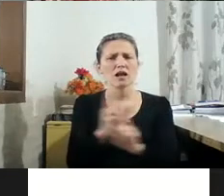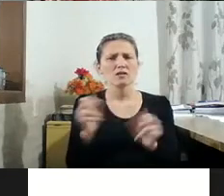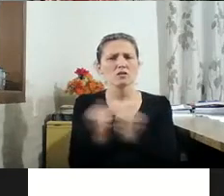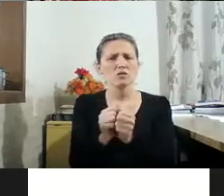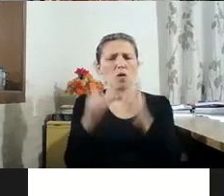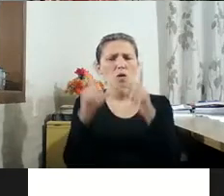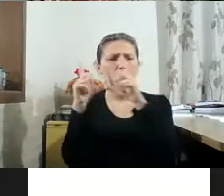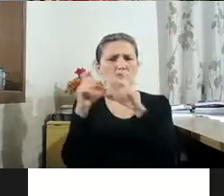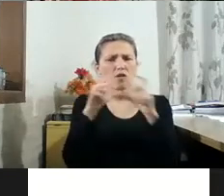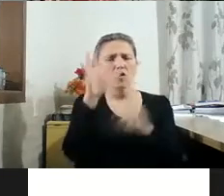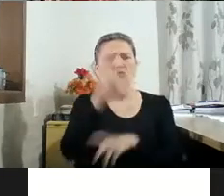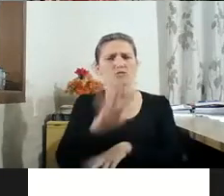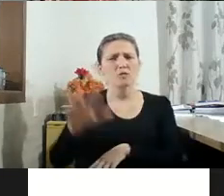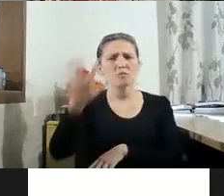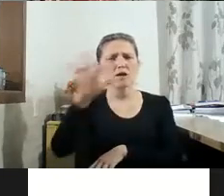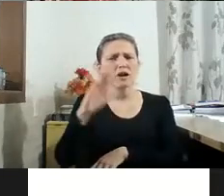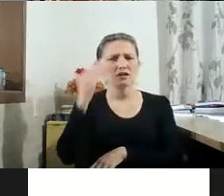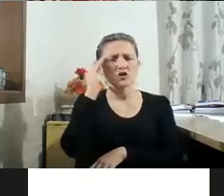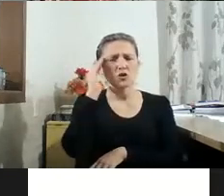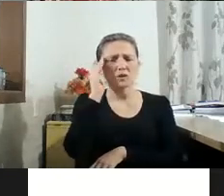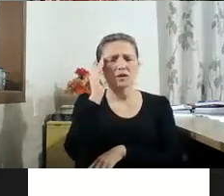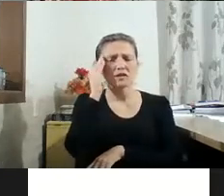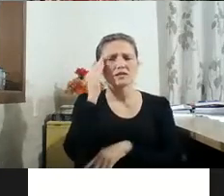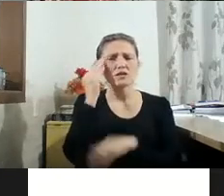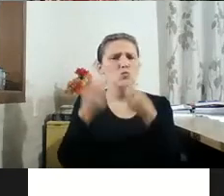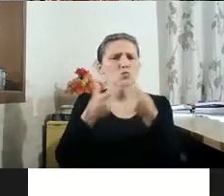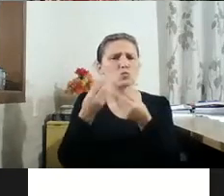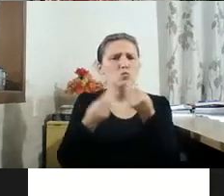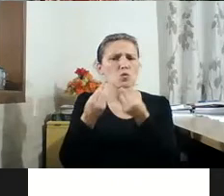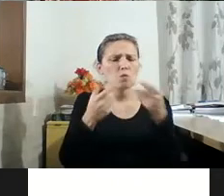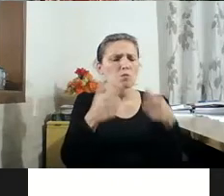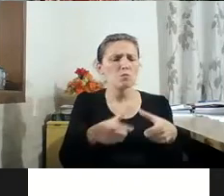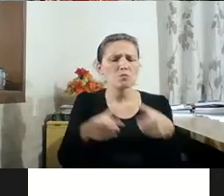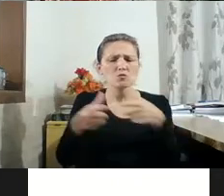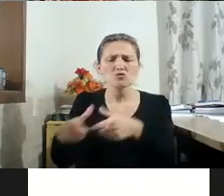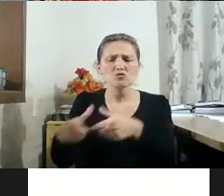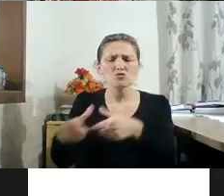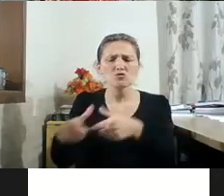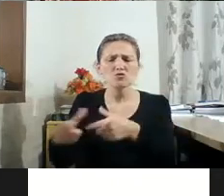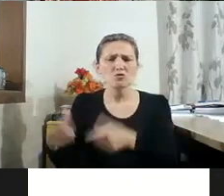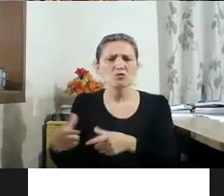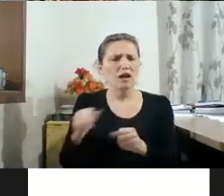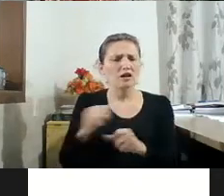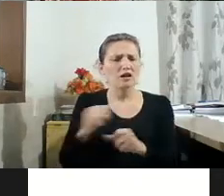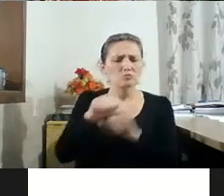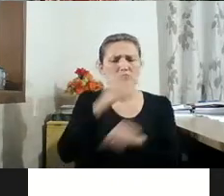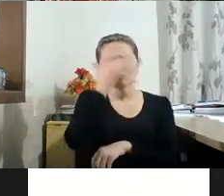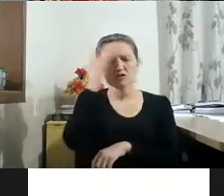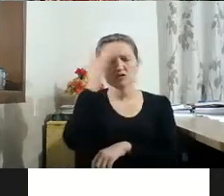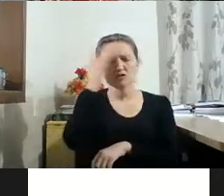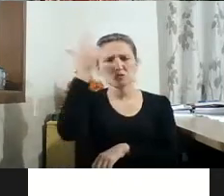fotografia, da sua compreensão do meio como um meio de construção de sentido, de construção